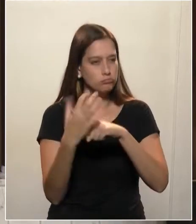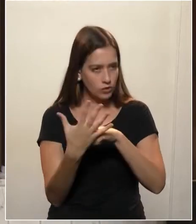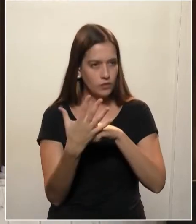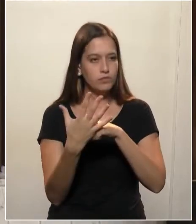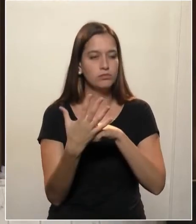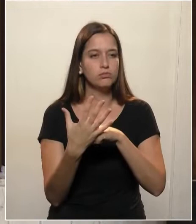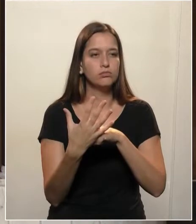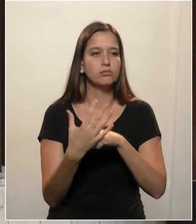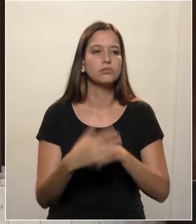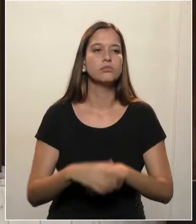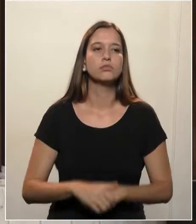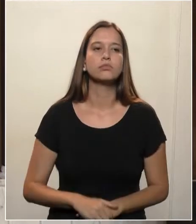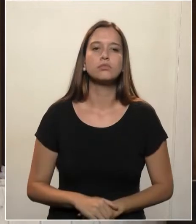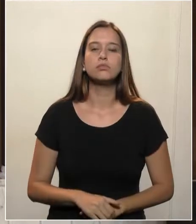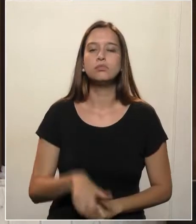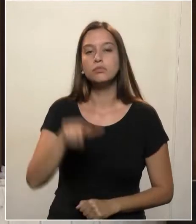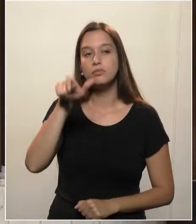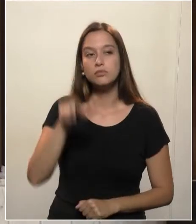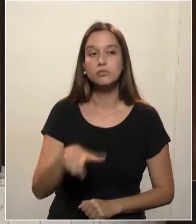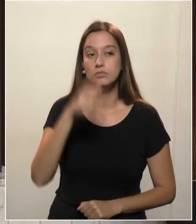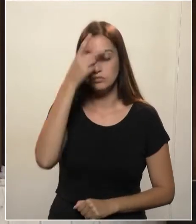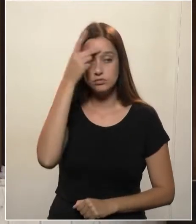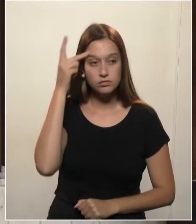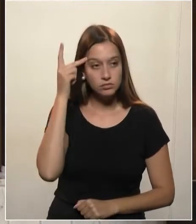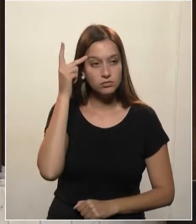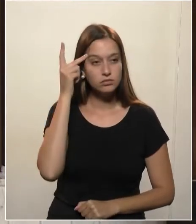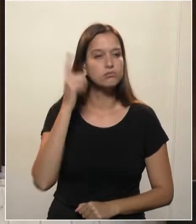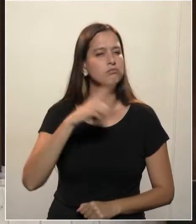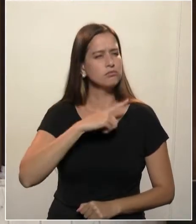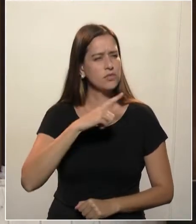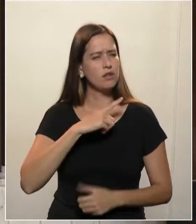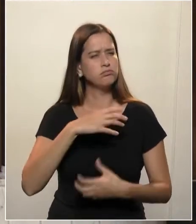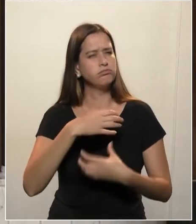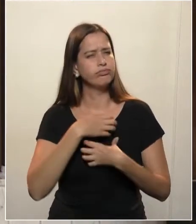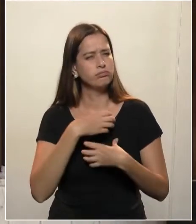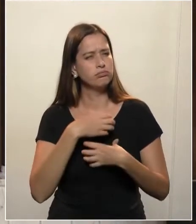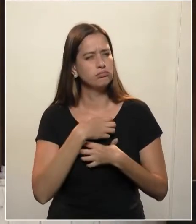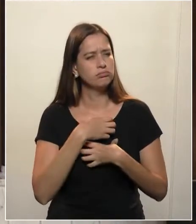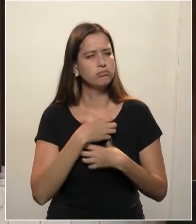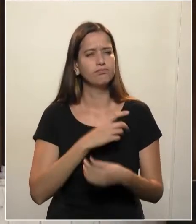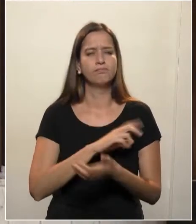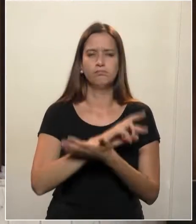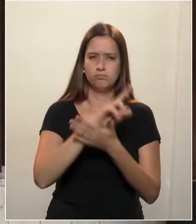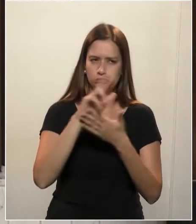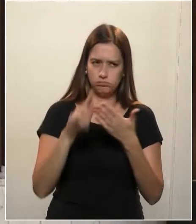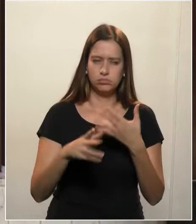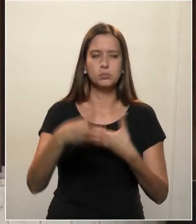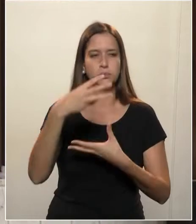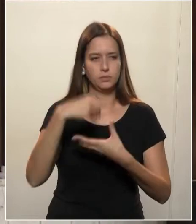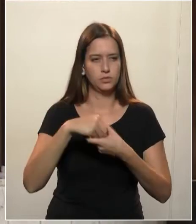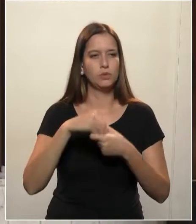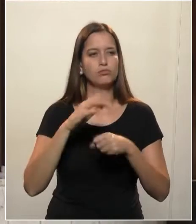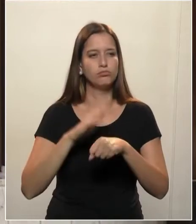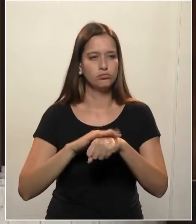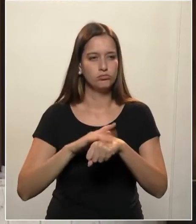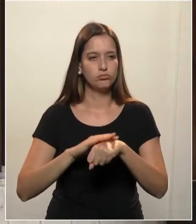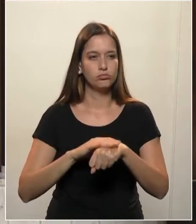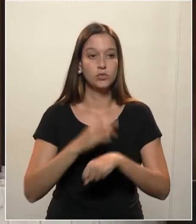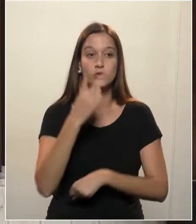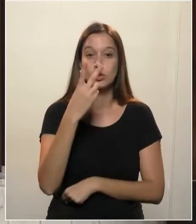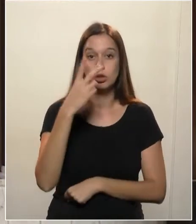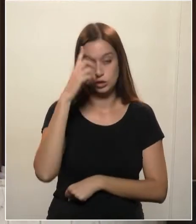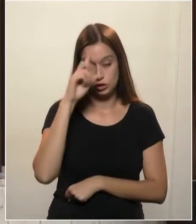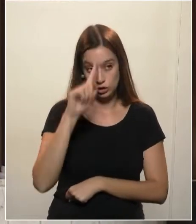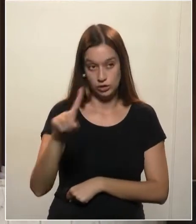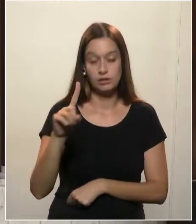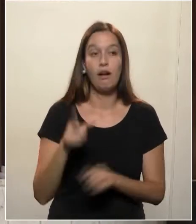Aquele paciente que tem todos os sintomas da doença, dois dias antes o vírus já está